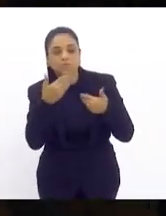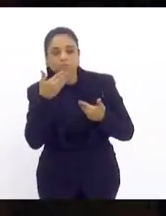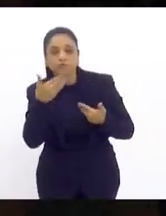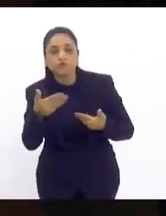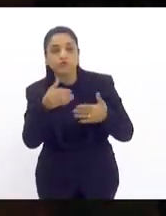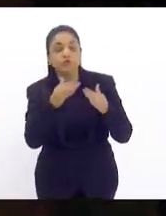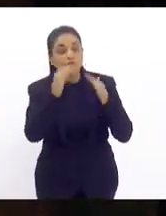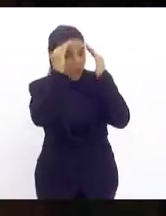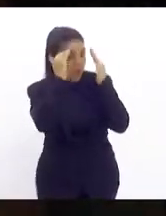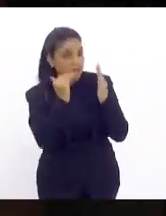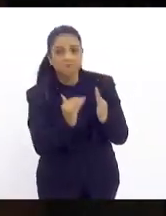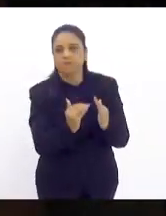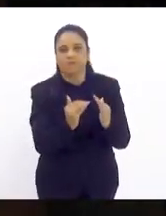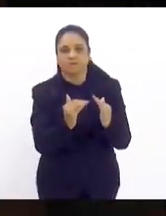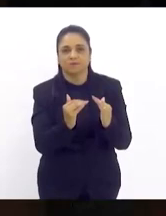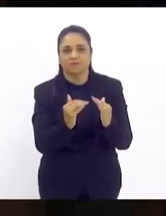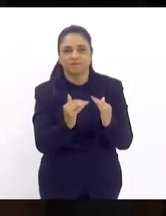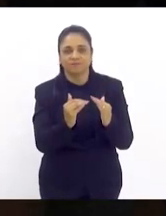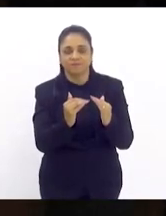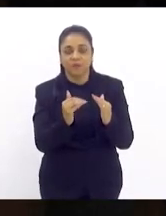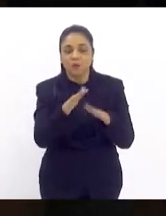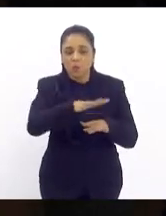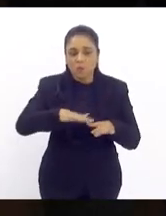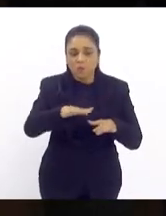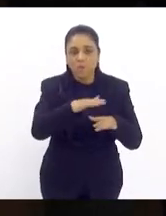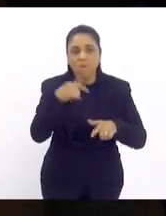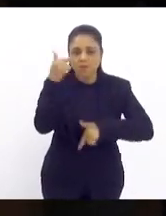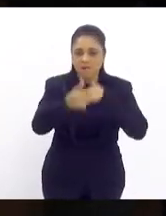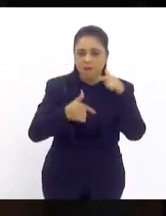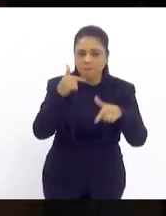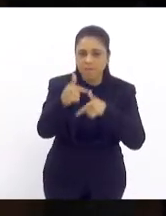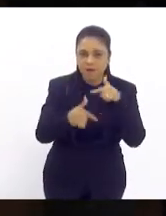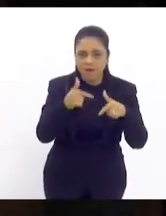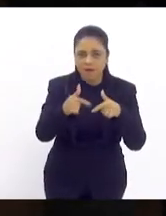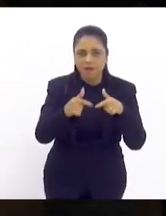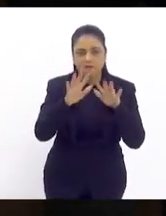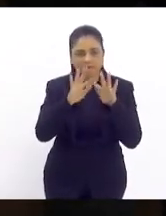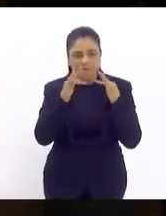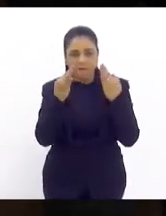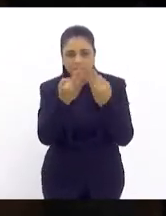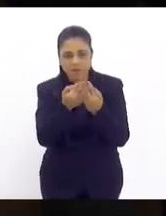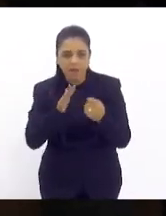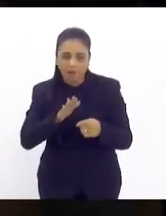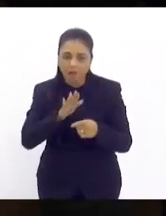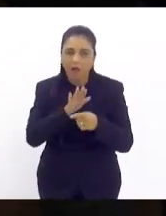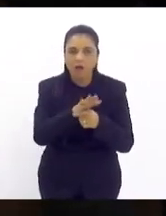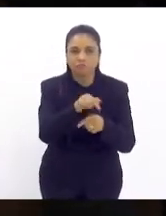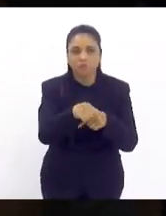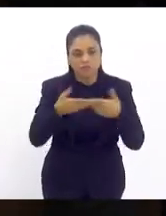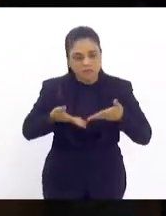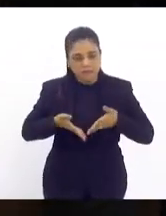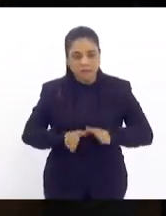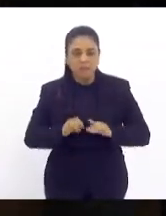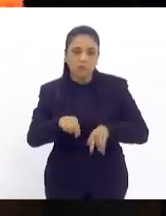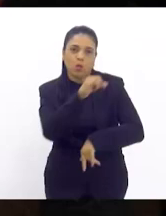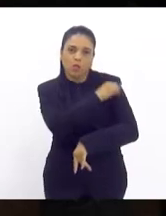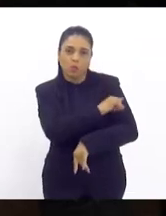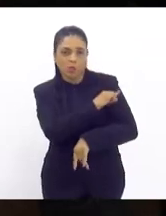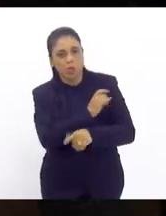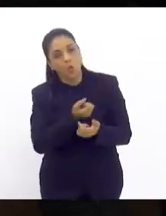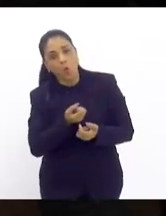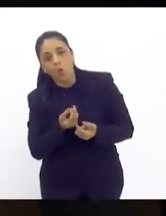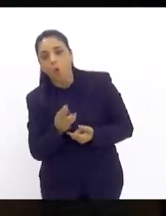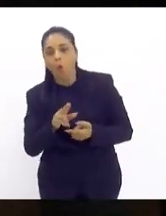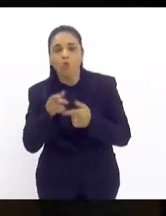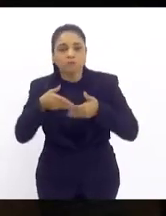trabalhar e sustentar os filhos e as filhas dos nordestinos nascidos aqui nesse Rio de Janeiro, ou não nascidos, mas